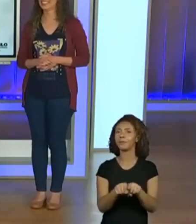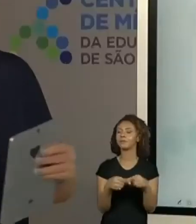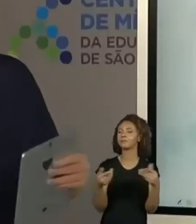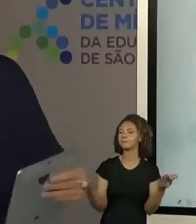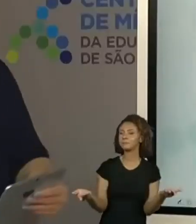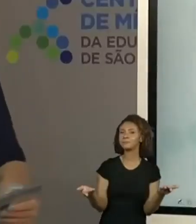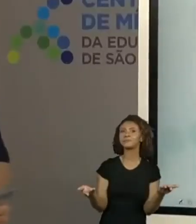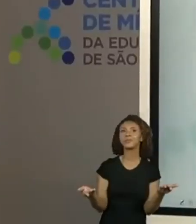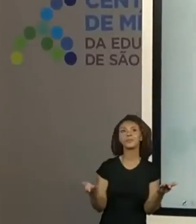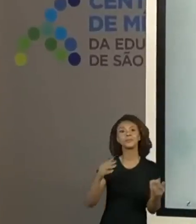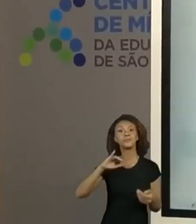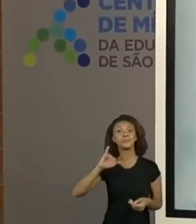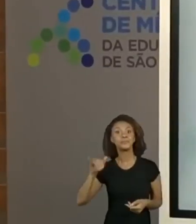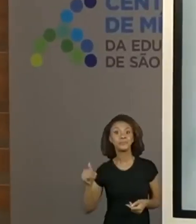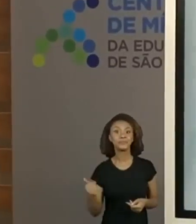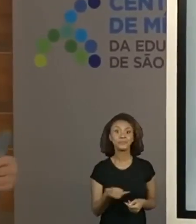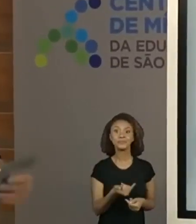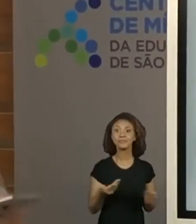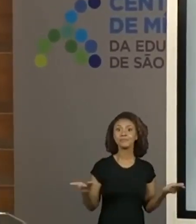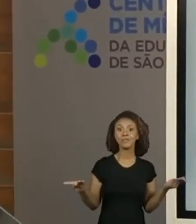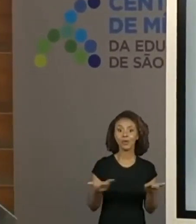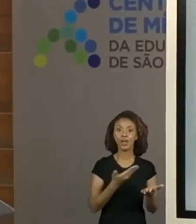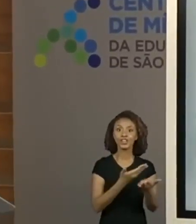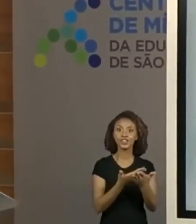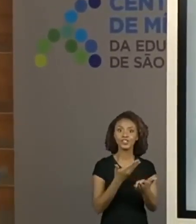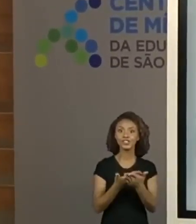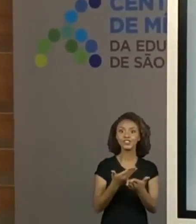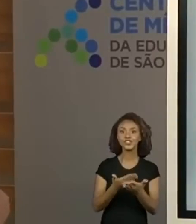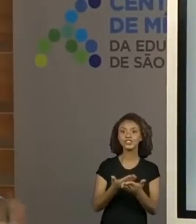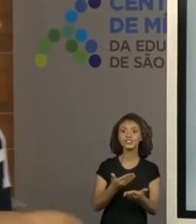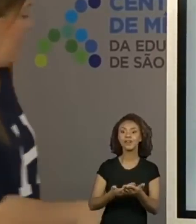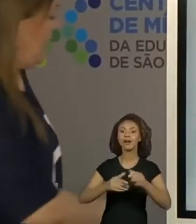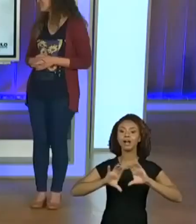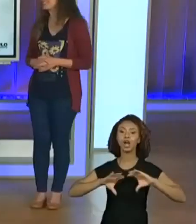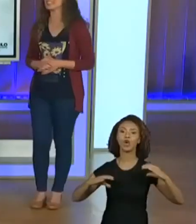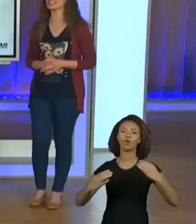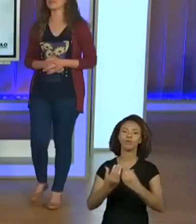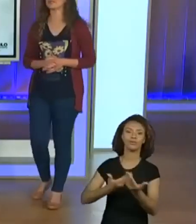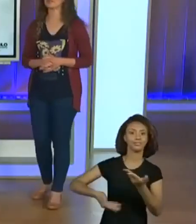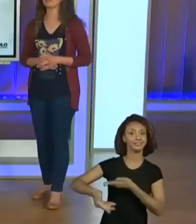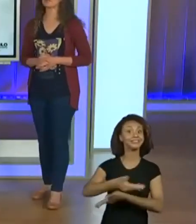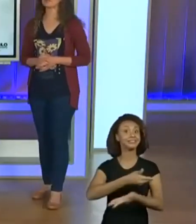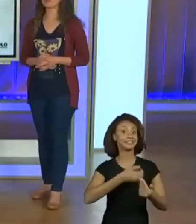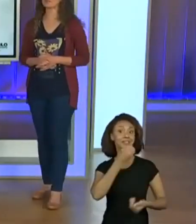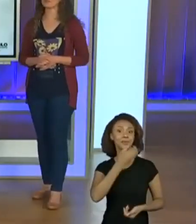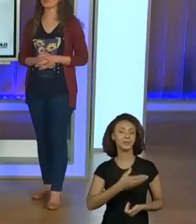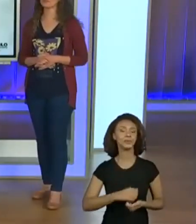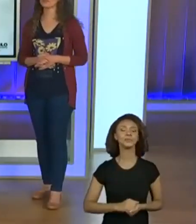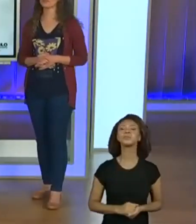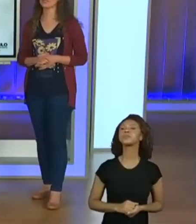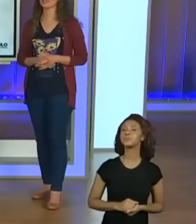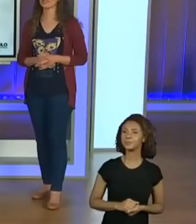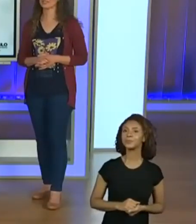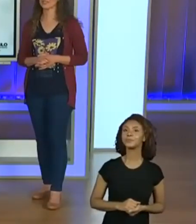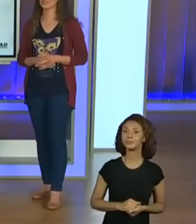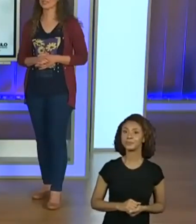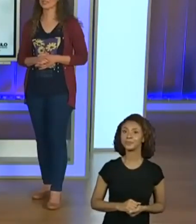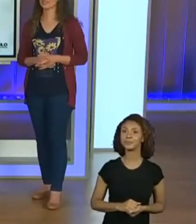produzir uma aula, construir um momento de aula coletivo, né? Sim, com certeza. Mas nós precisamos